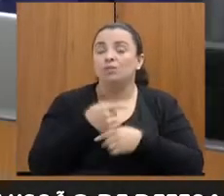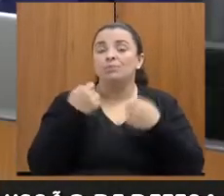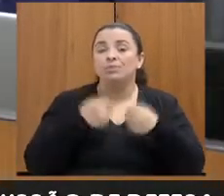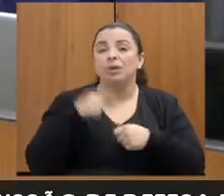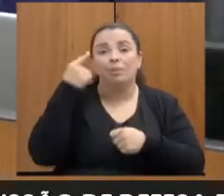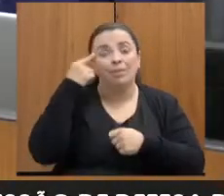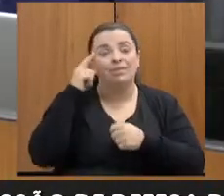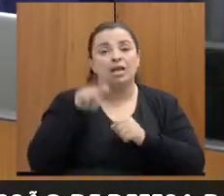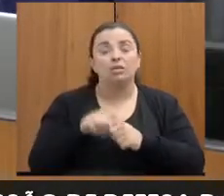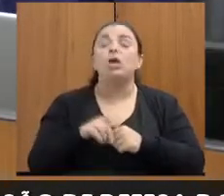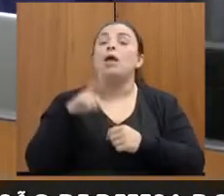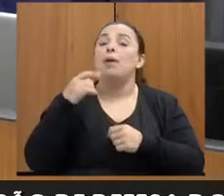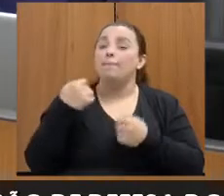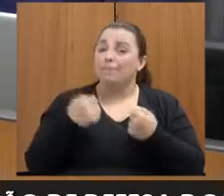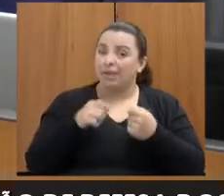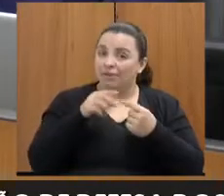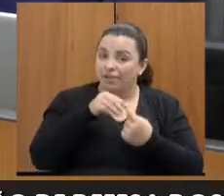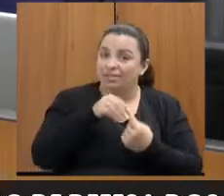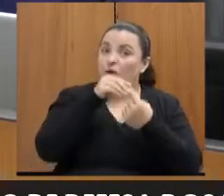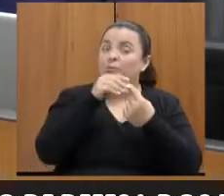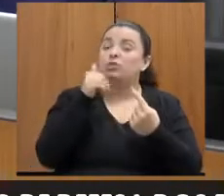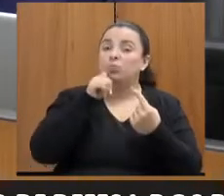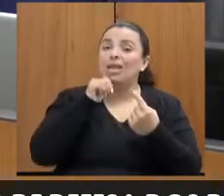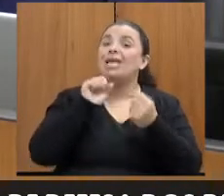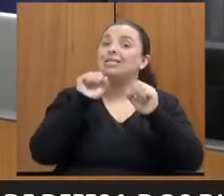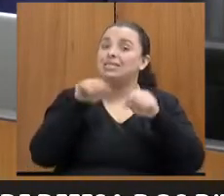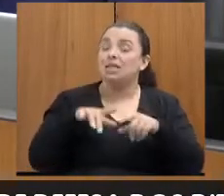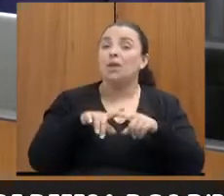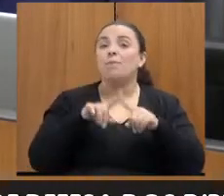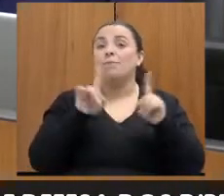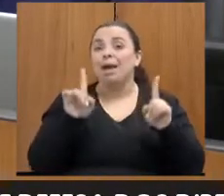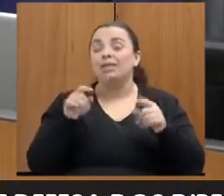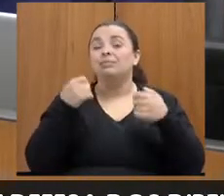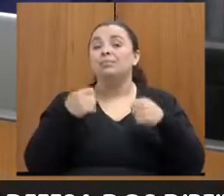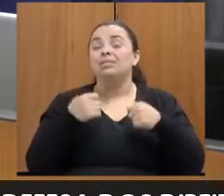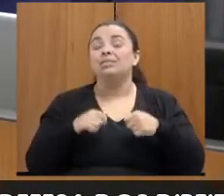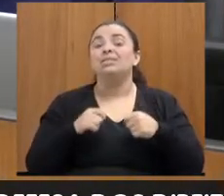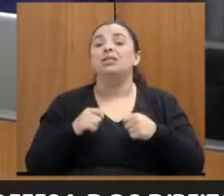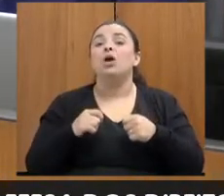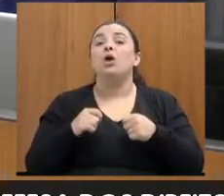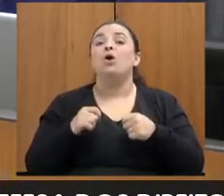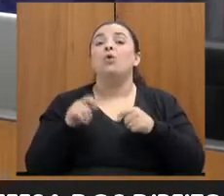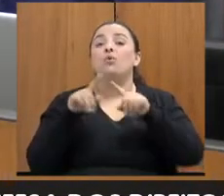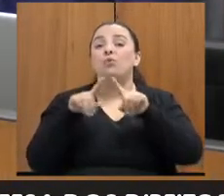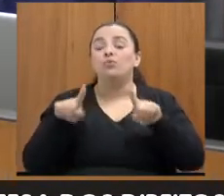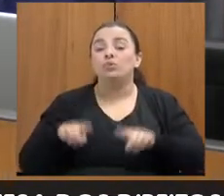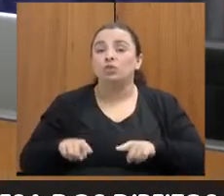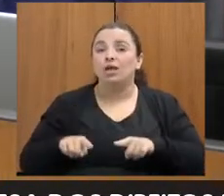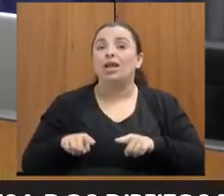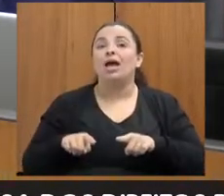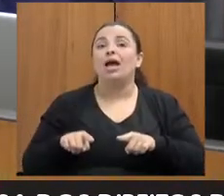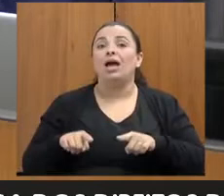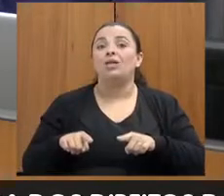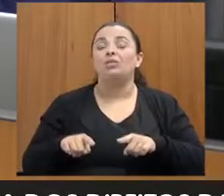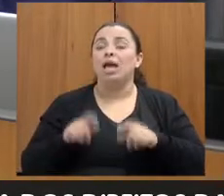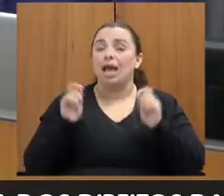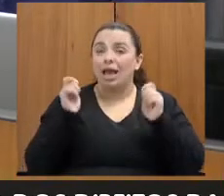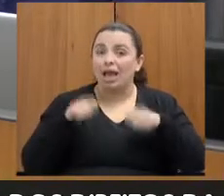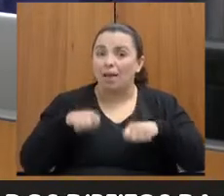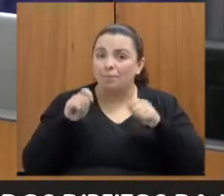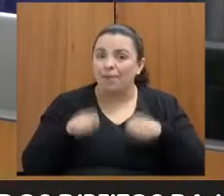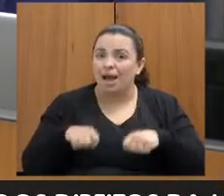preferencialmente mulheres, mas mais do que preferencialmente servidores capacitados, sabe, para isso. Tem que ter servidor